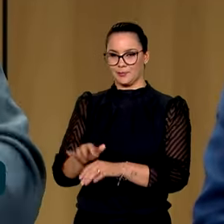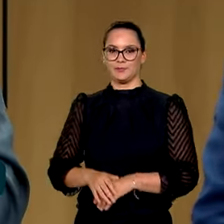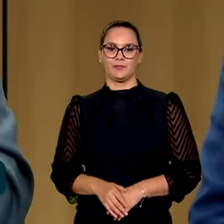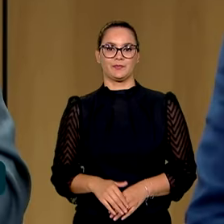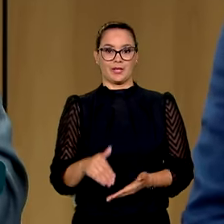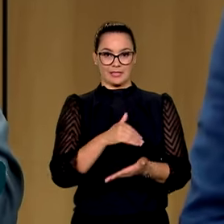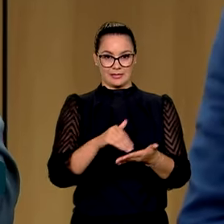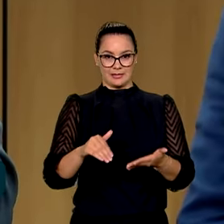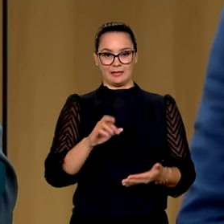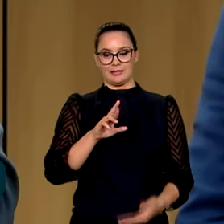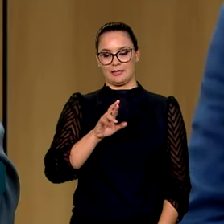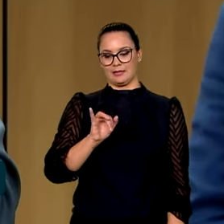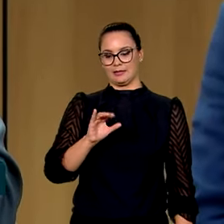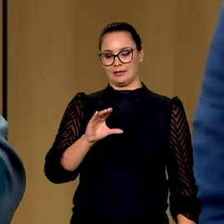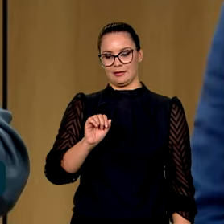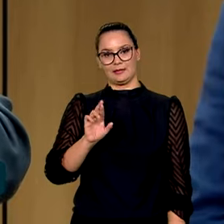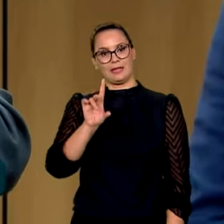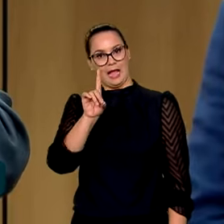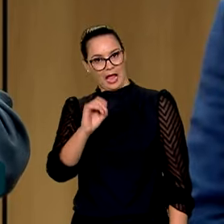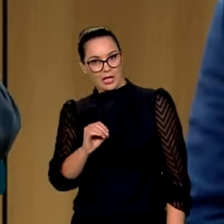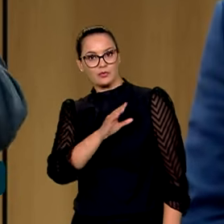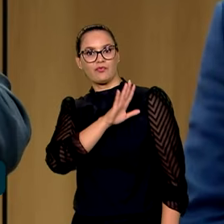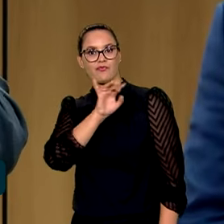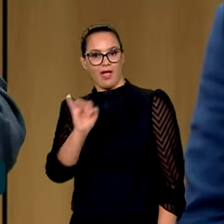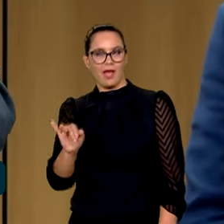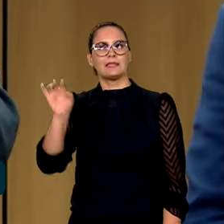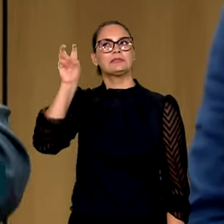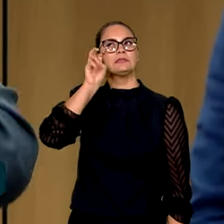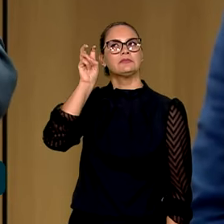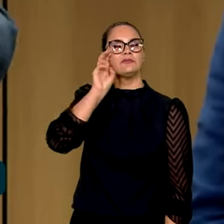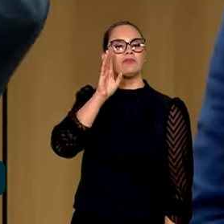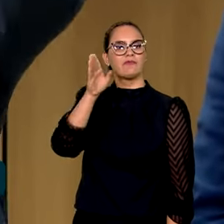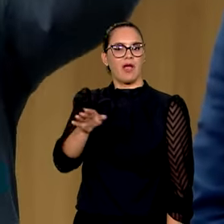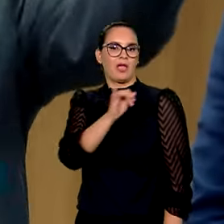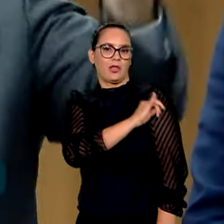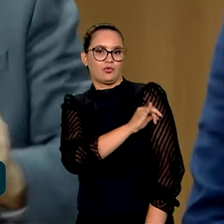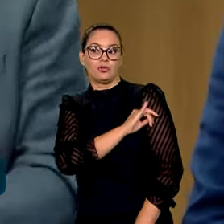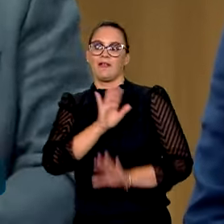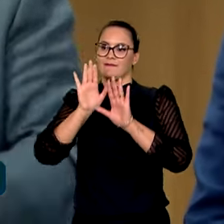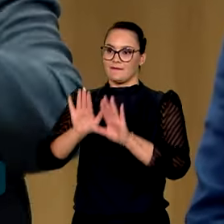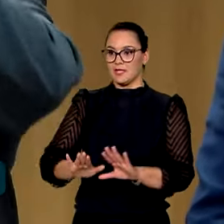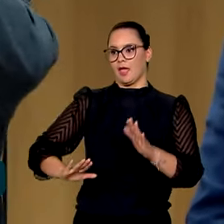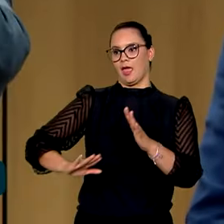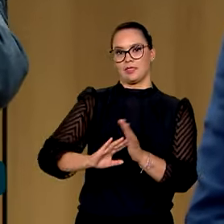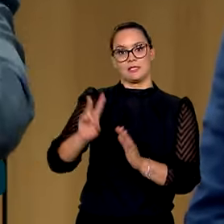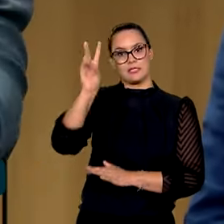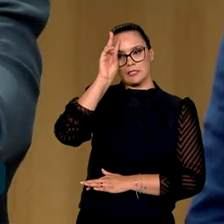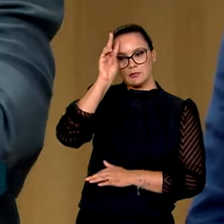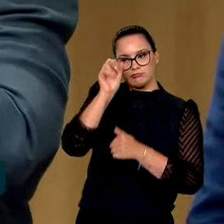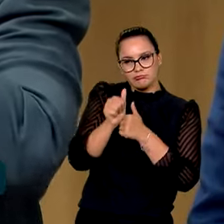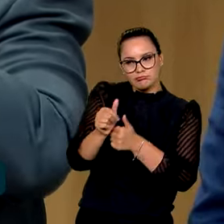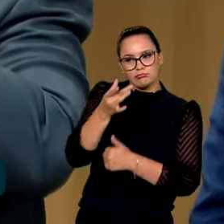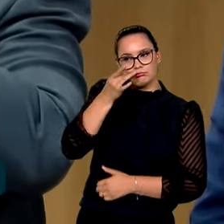secretário Ricardo Capelli irá na quinta-feira para o Rio de Janeiro e vai ficar até segunda acompanhando